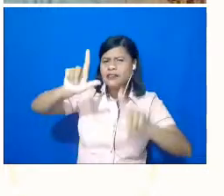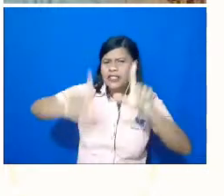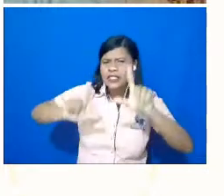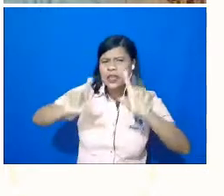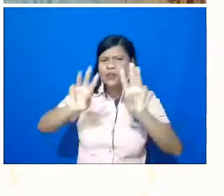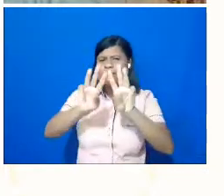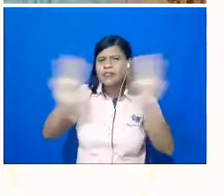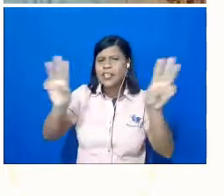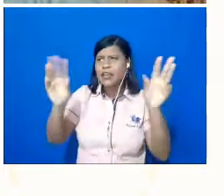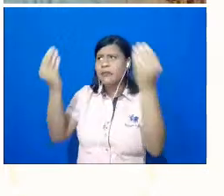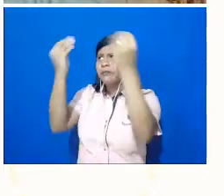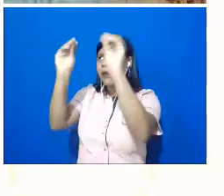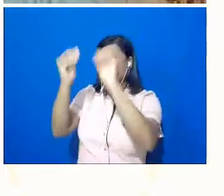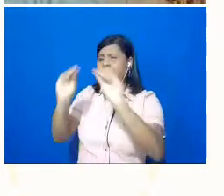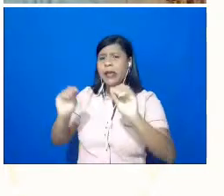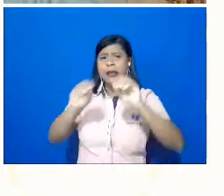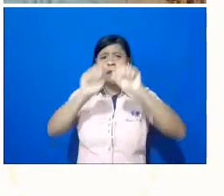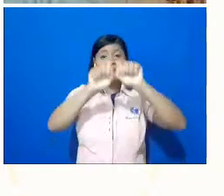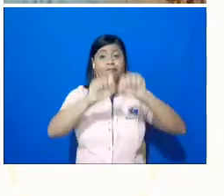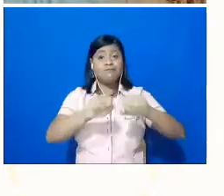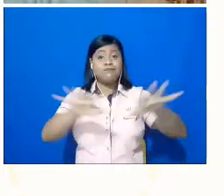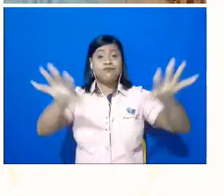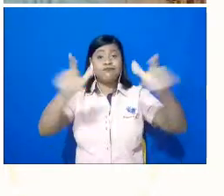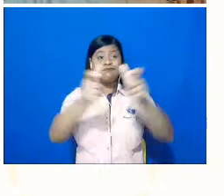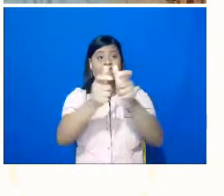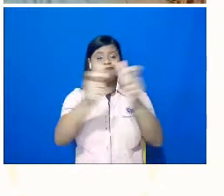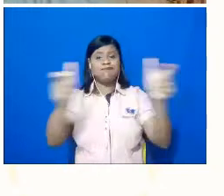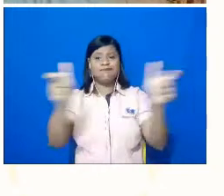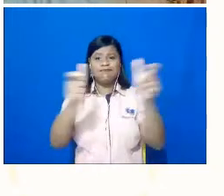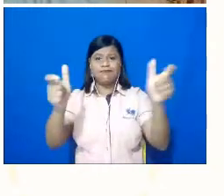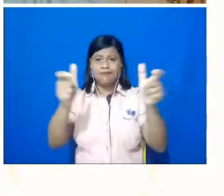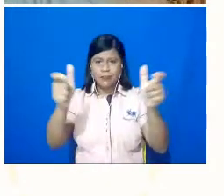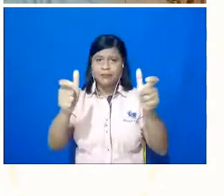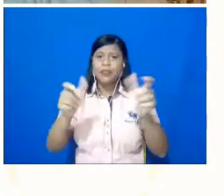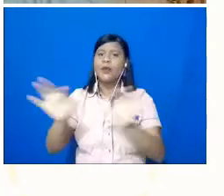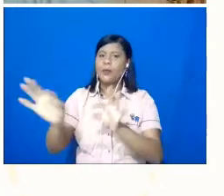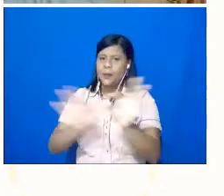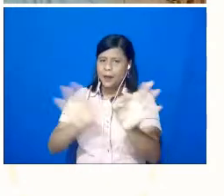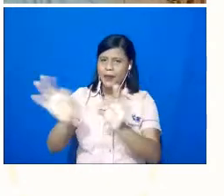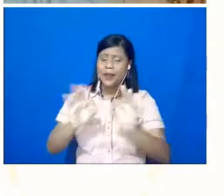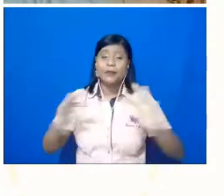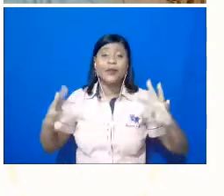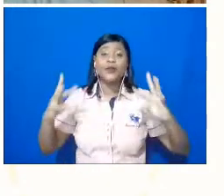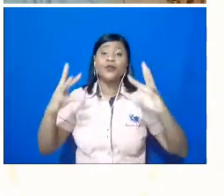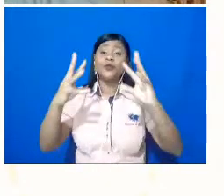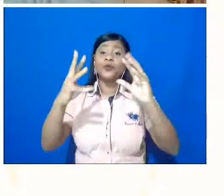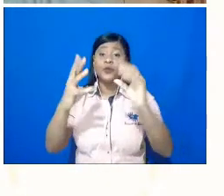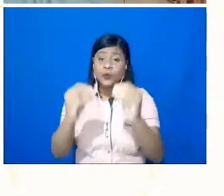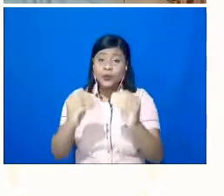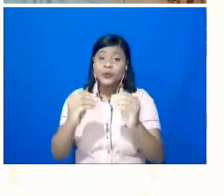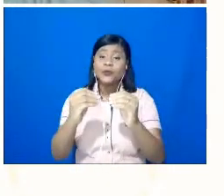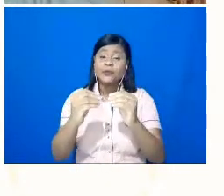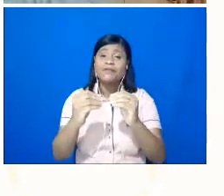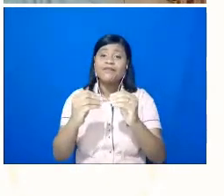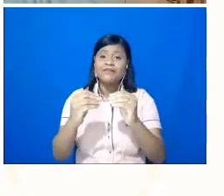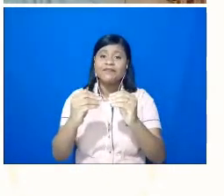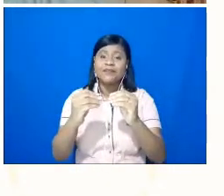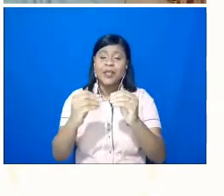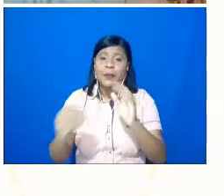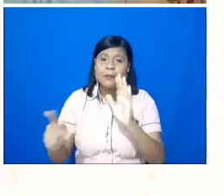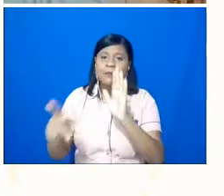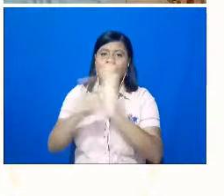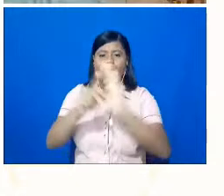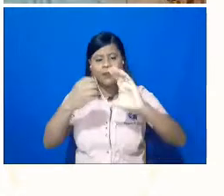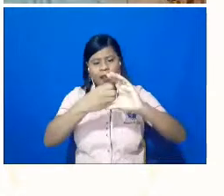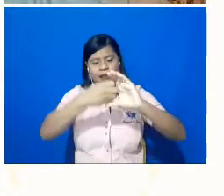maior notoriedade ao programa e tudo isso emoldurado pelas características,